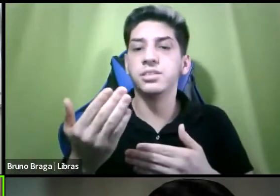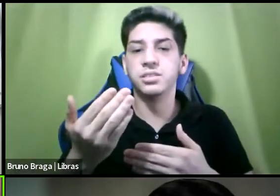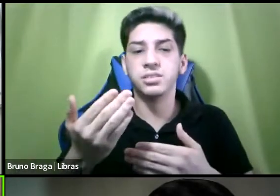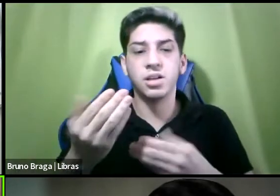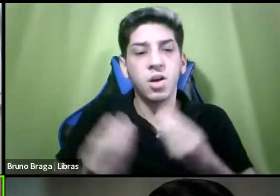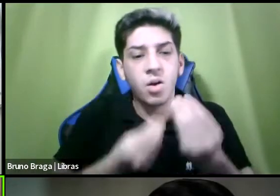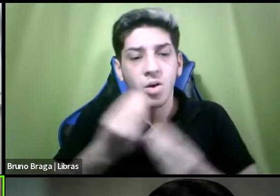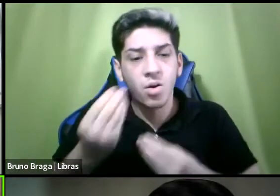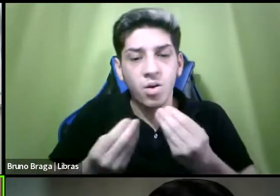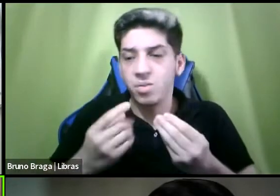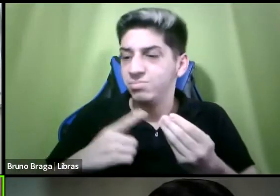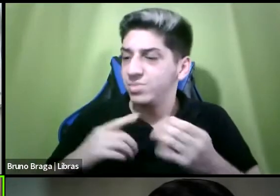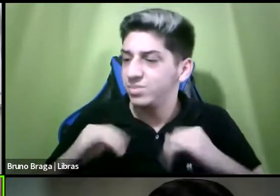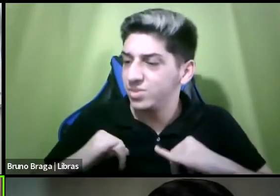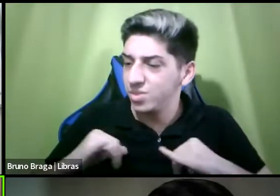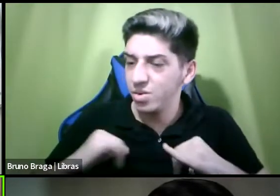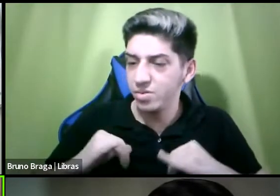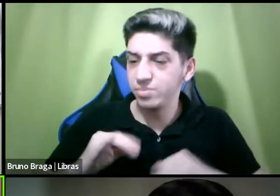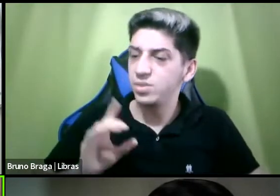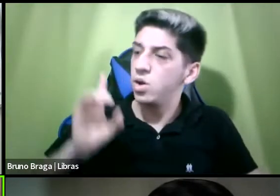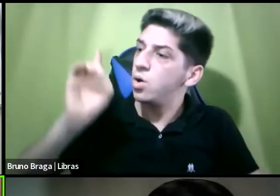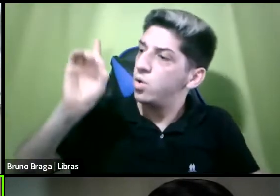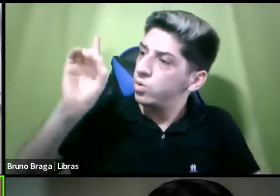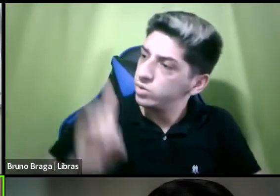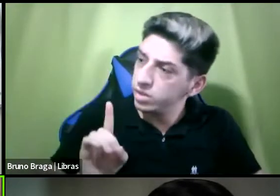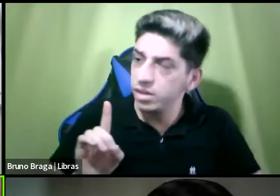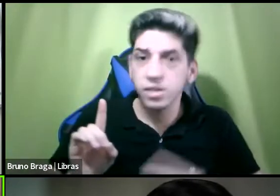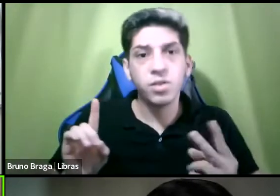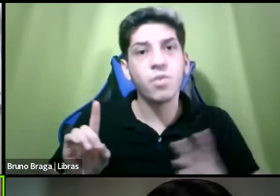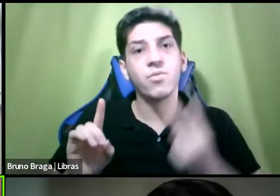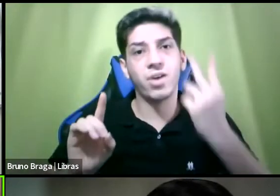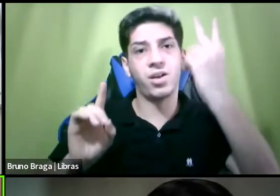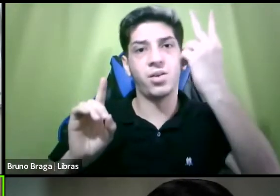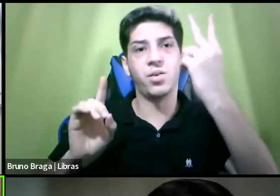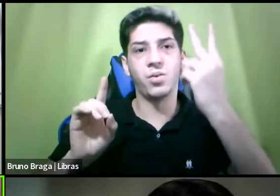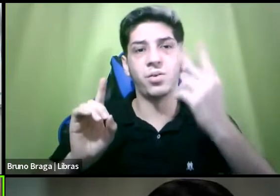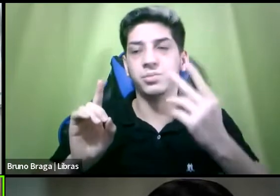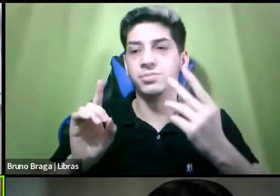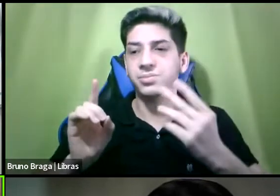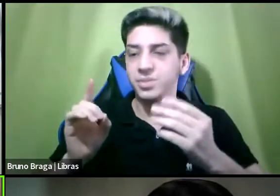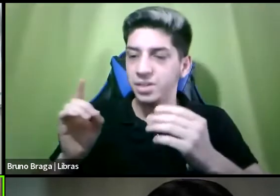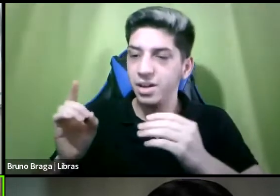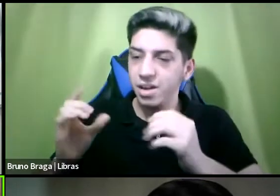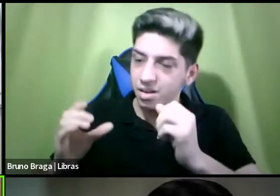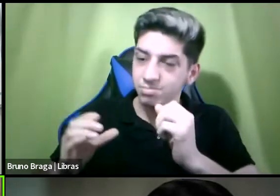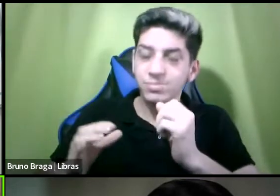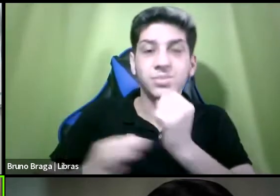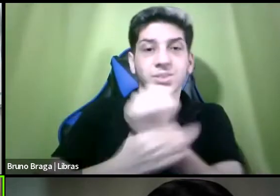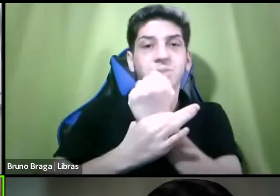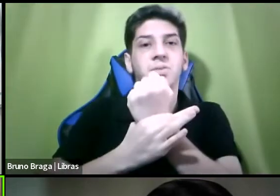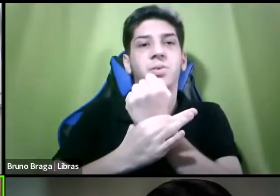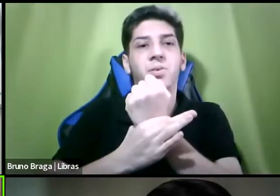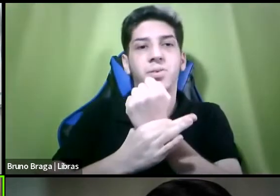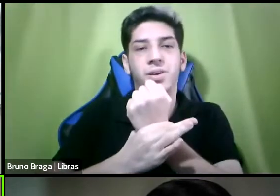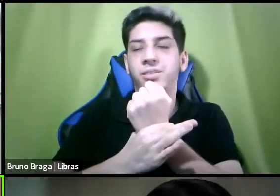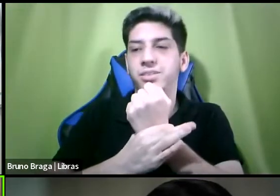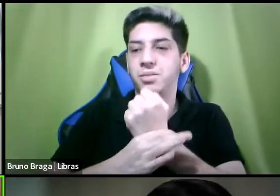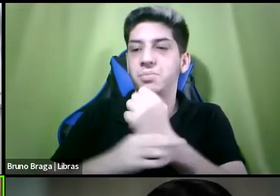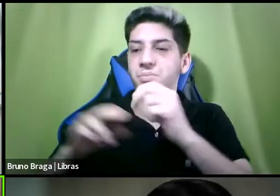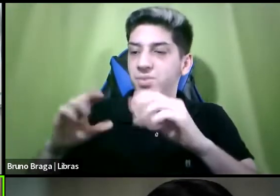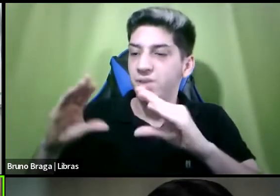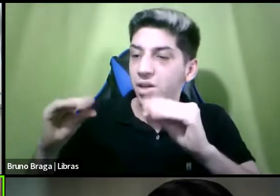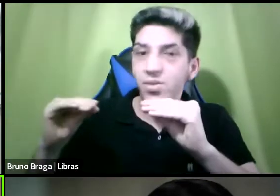o direito que dignifica que acolhe da noite sombria reconstrói pedaços